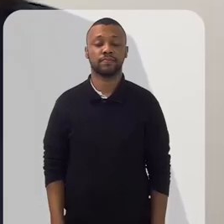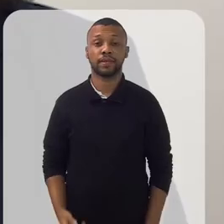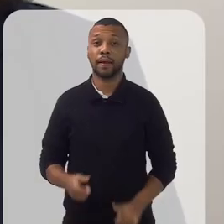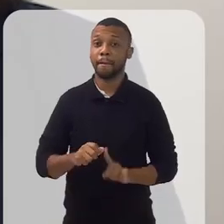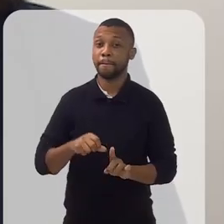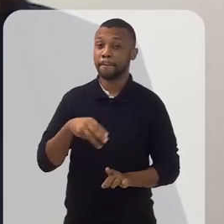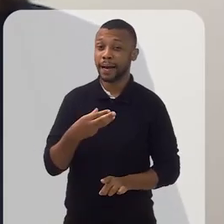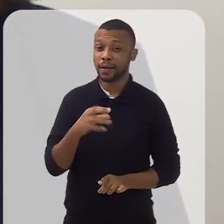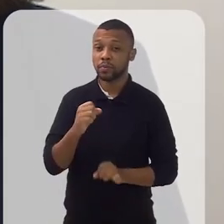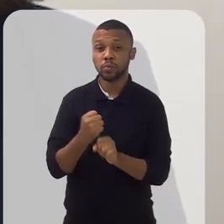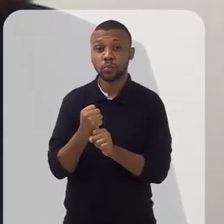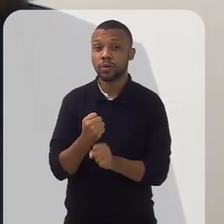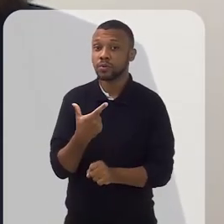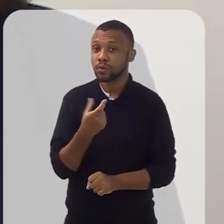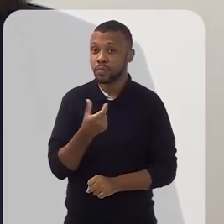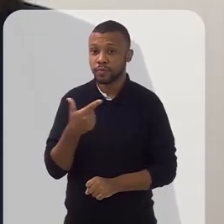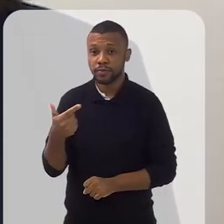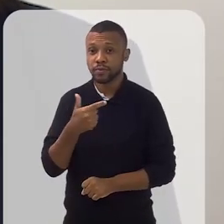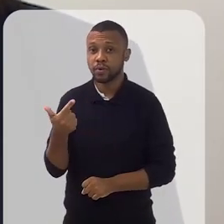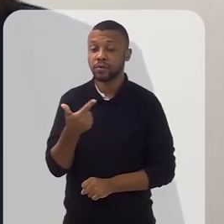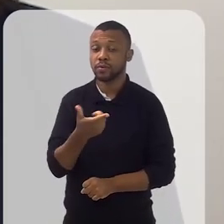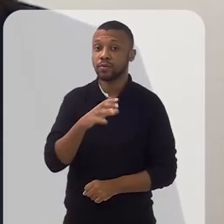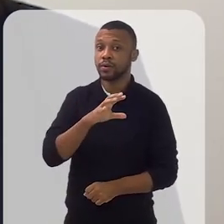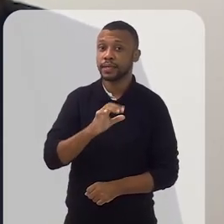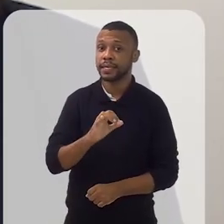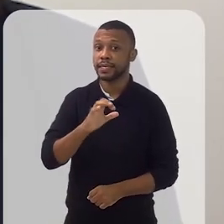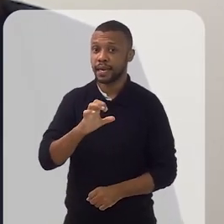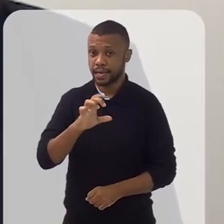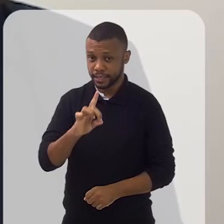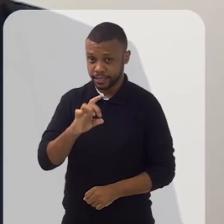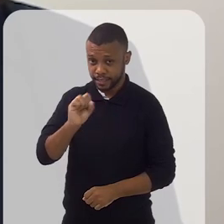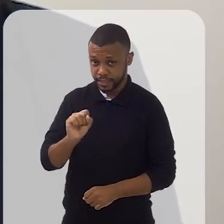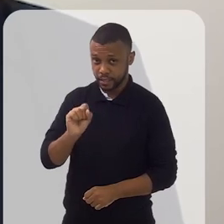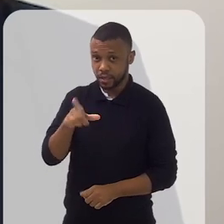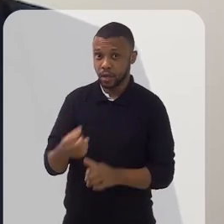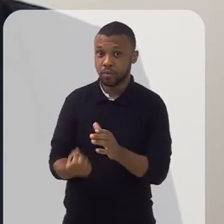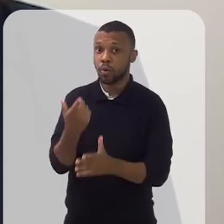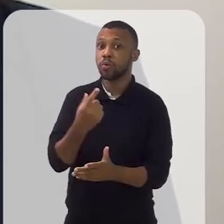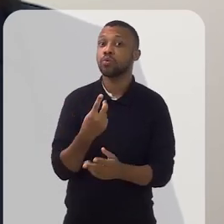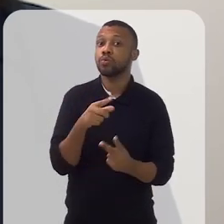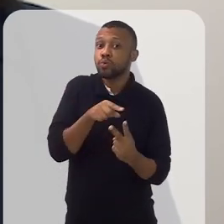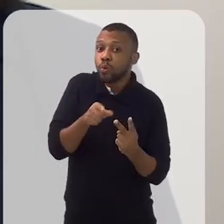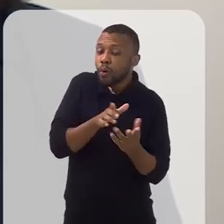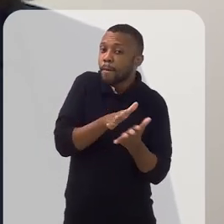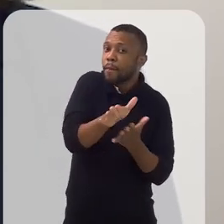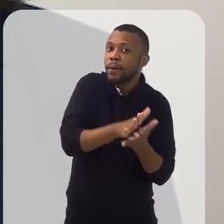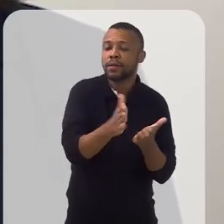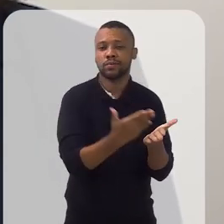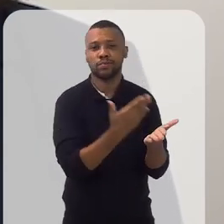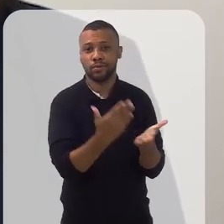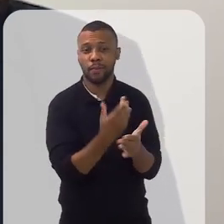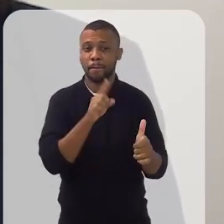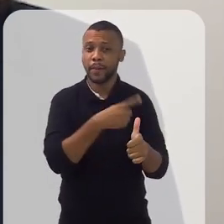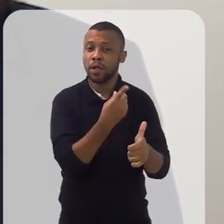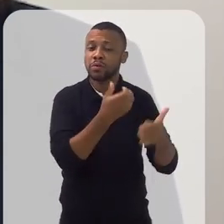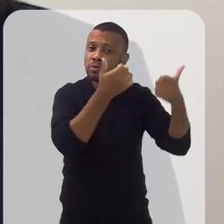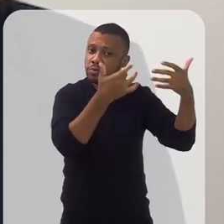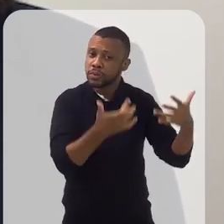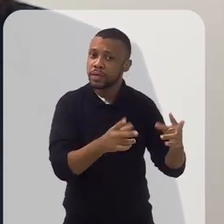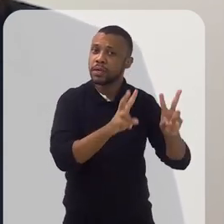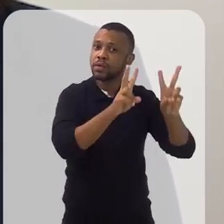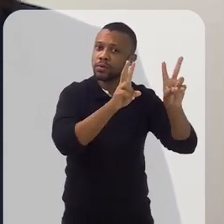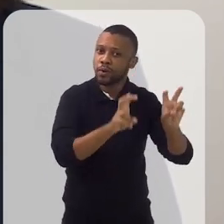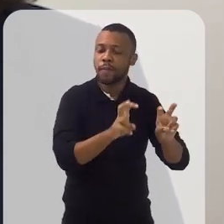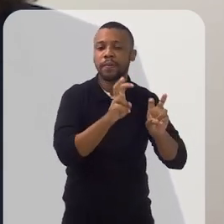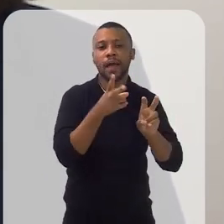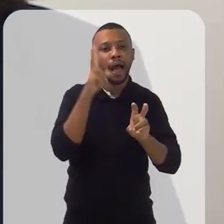Em março de 2022, o CIEDES lançou duas publicações. A primeira, Esta Terra Não Foi Dada, traz a história dos